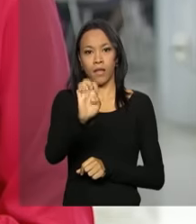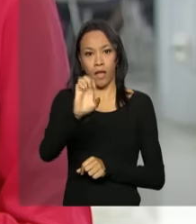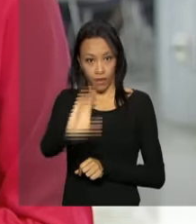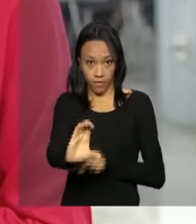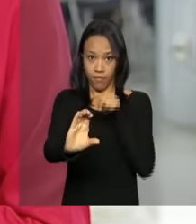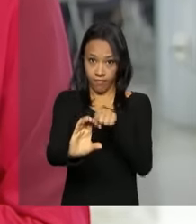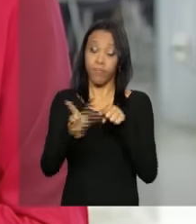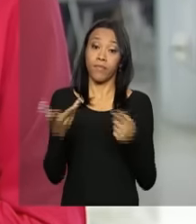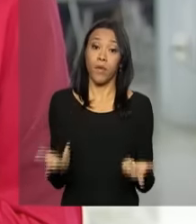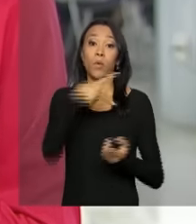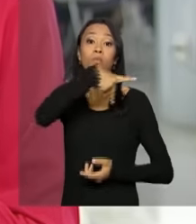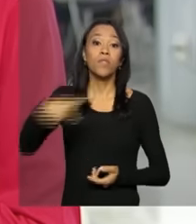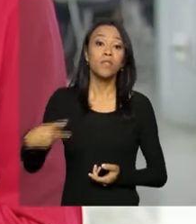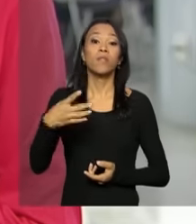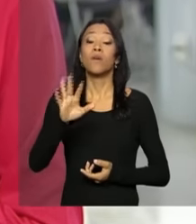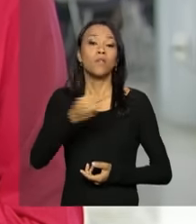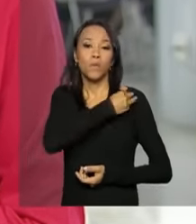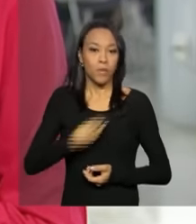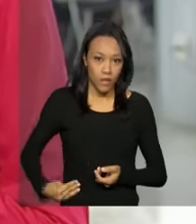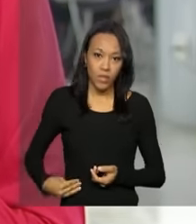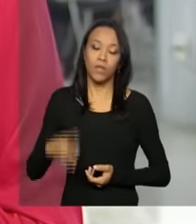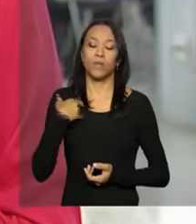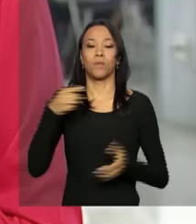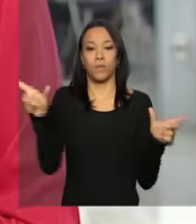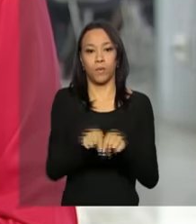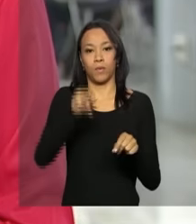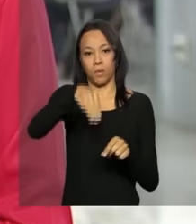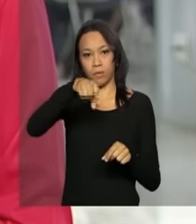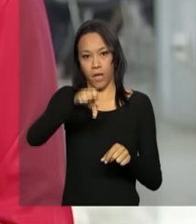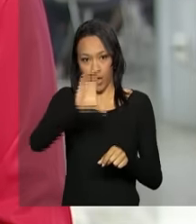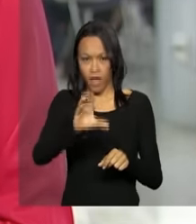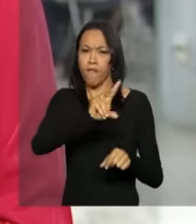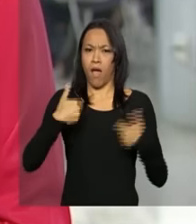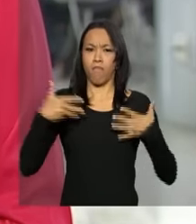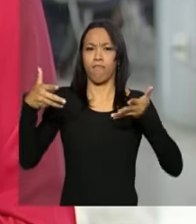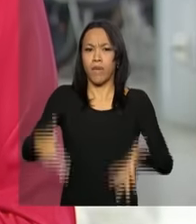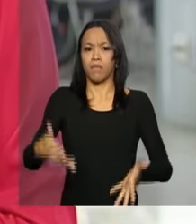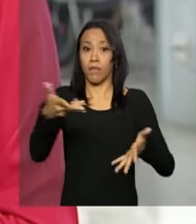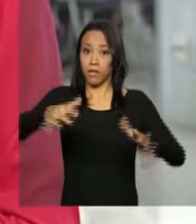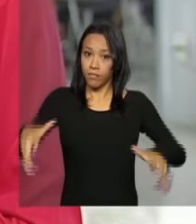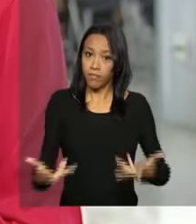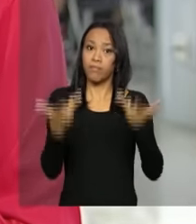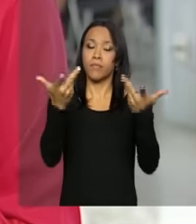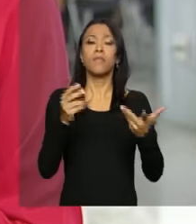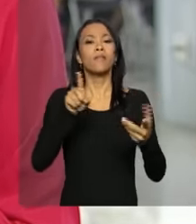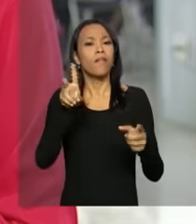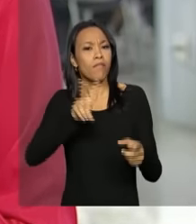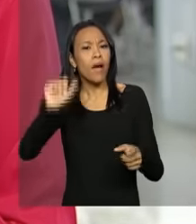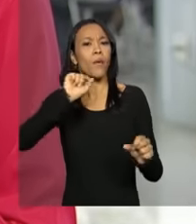e Emprego. O ministro da Educação, Aloysio Mercadante, também deve participar dessa cerimônia e também deve ser